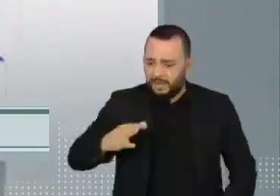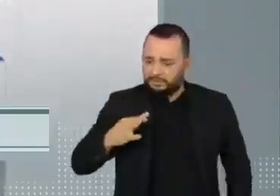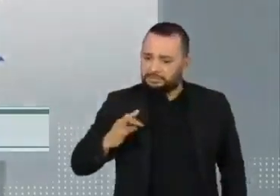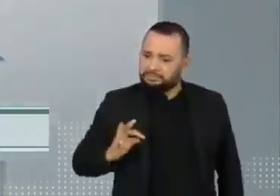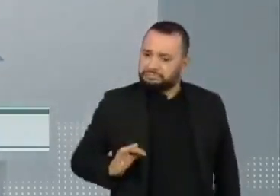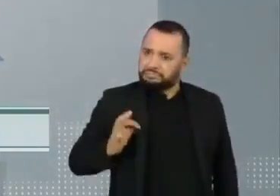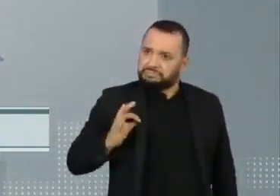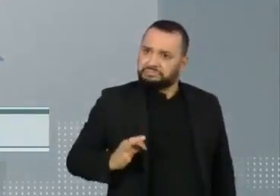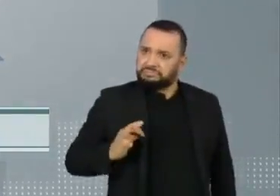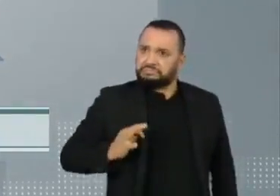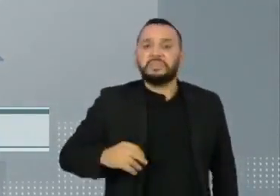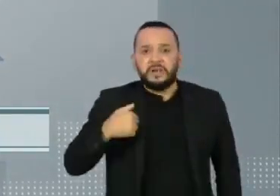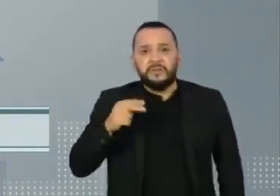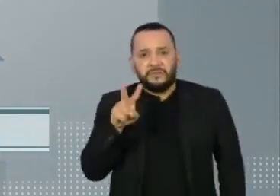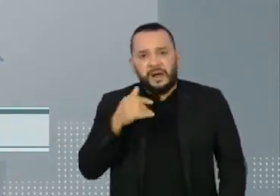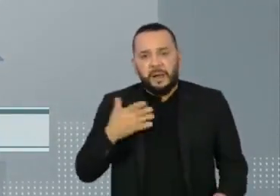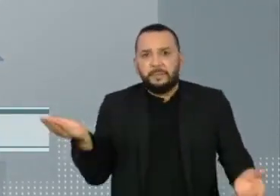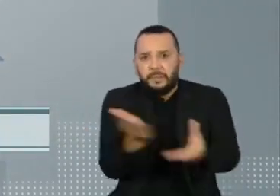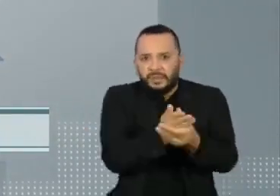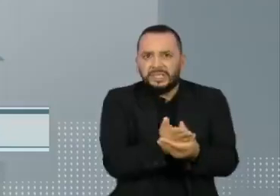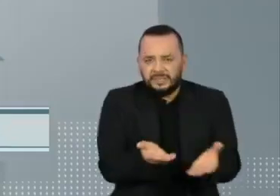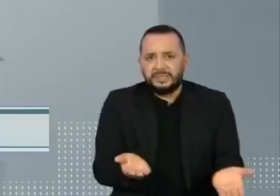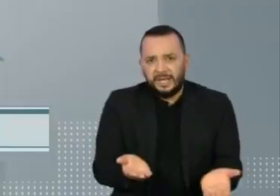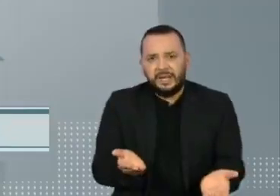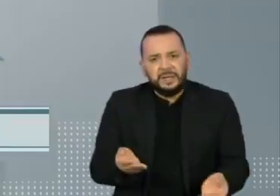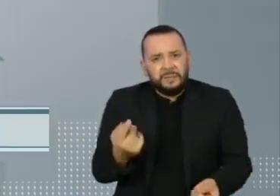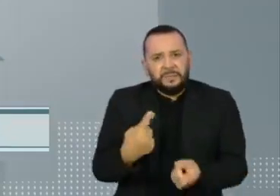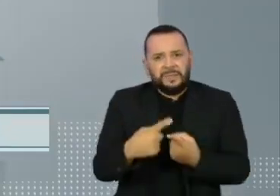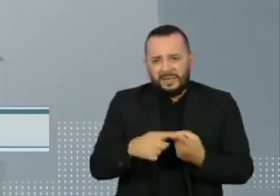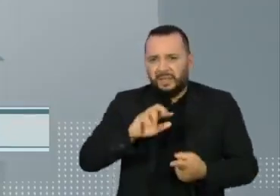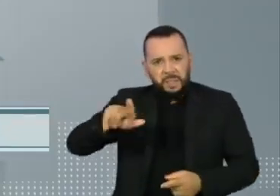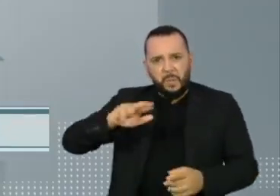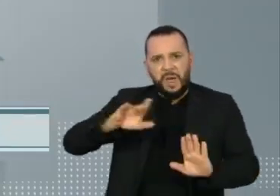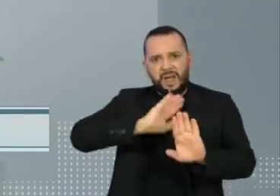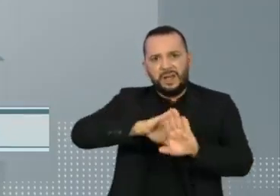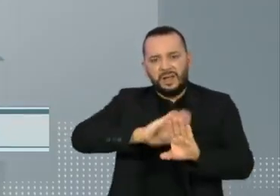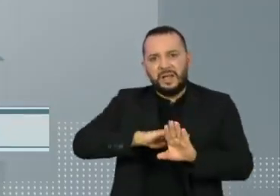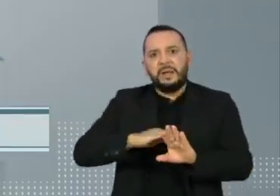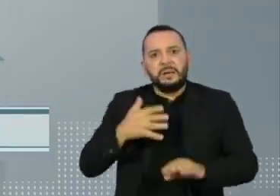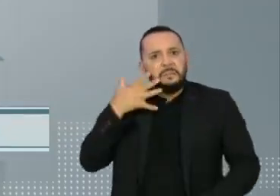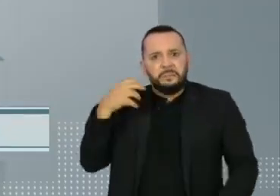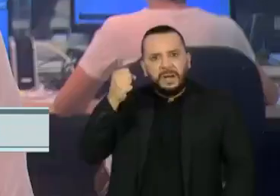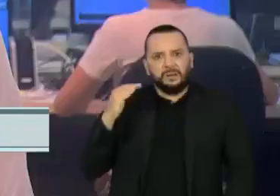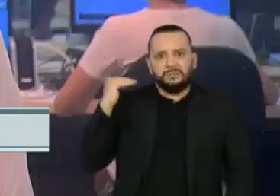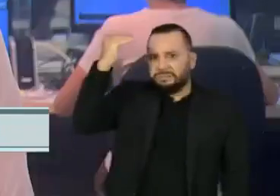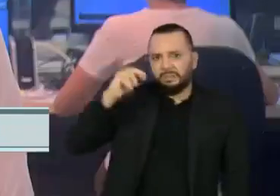ameaçou com o processo quem afirmasse que o ato seria uma mensagem a supremacistas brancos.